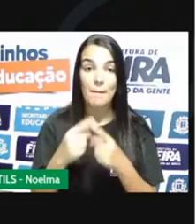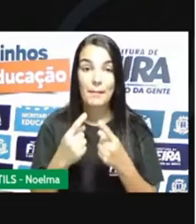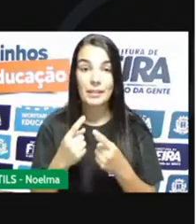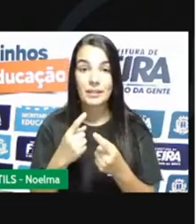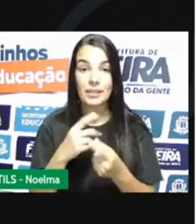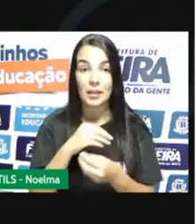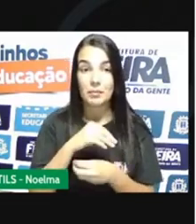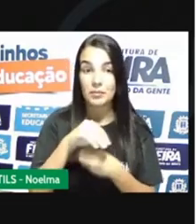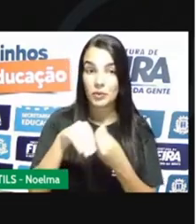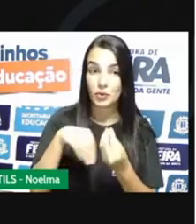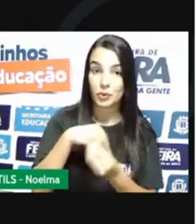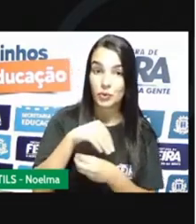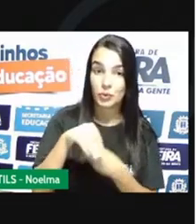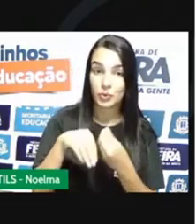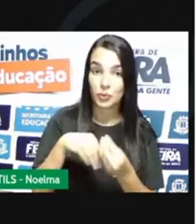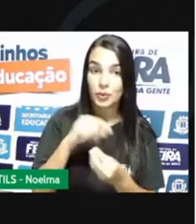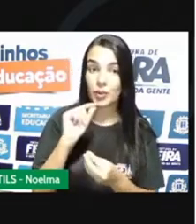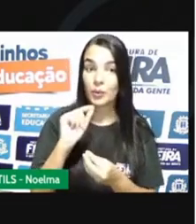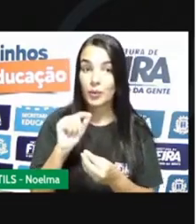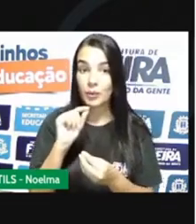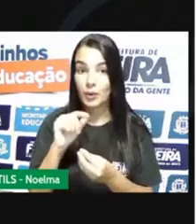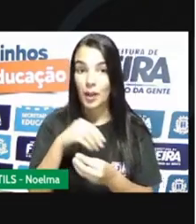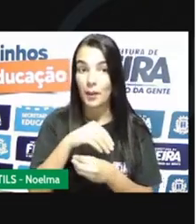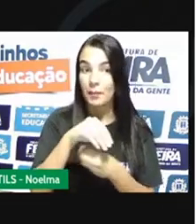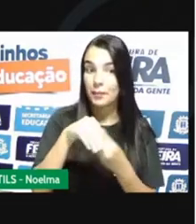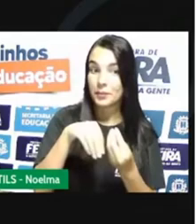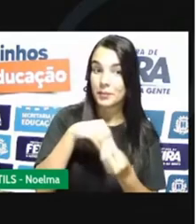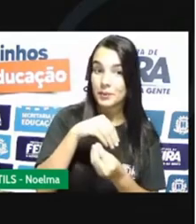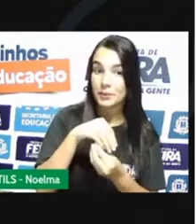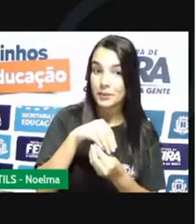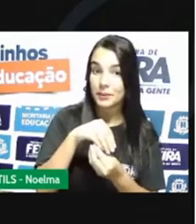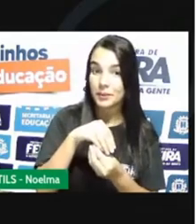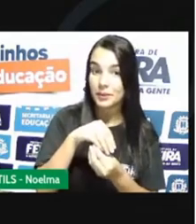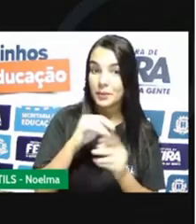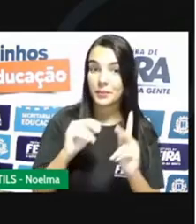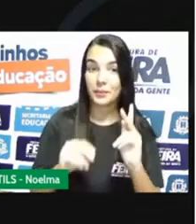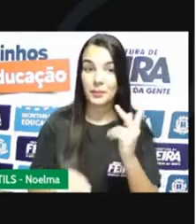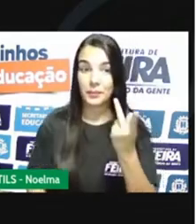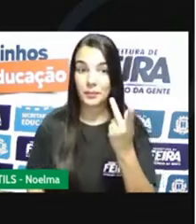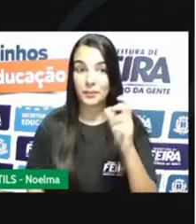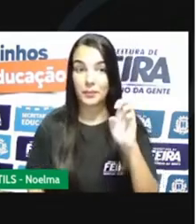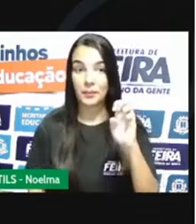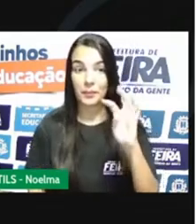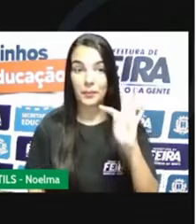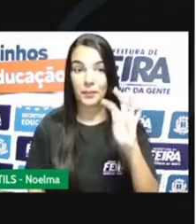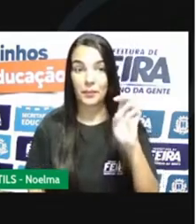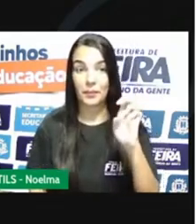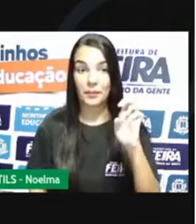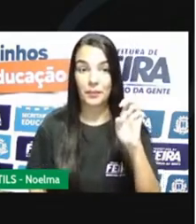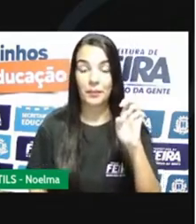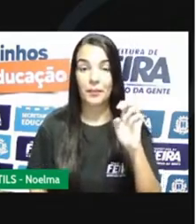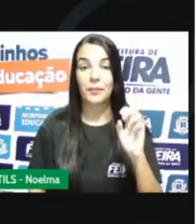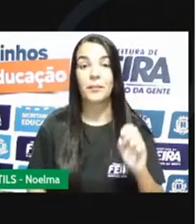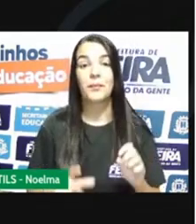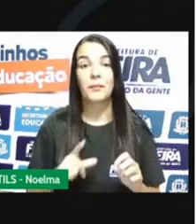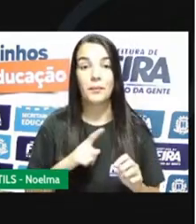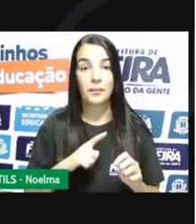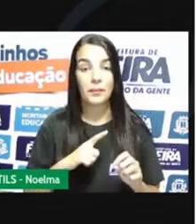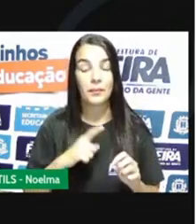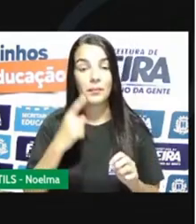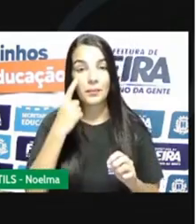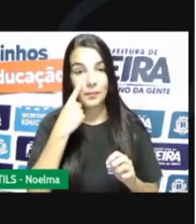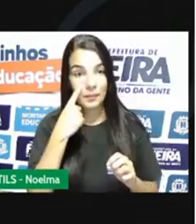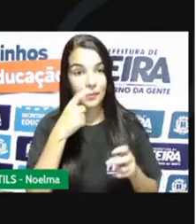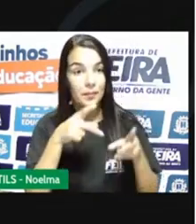que a gente está falando de mistura, então a gente tem aqui uma mistura heterogênea. Uma mistura heterogênea. Porque dá para a gente